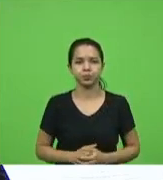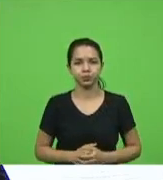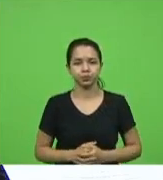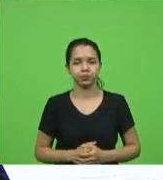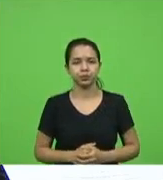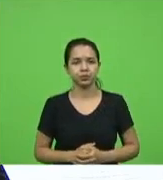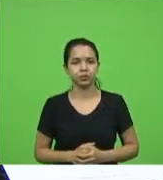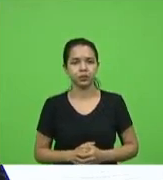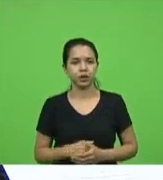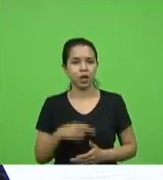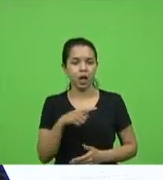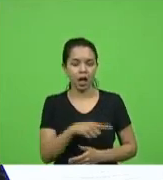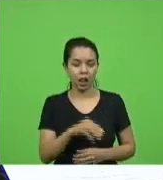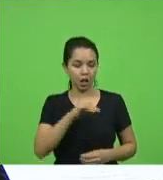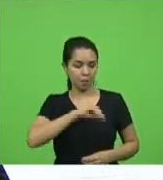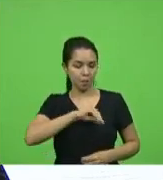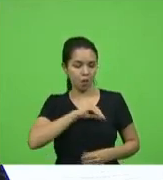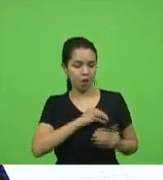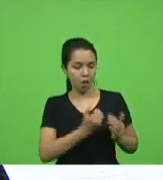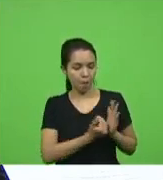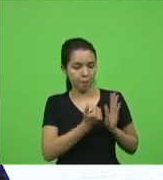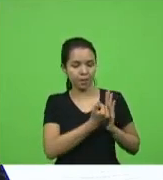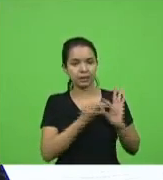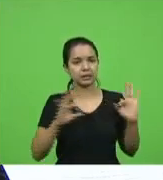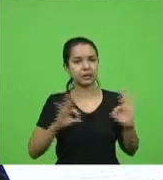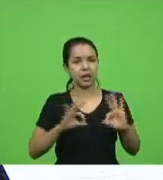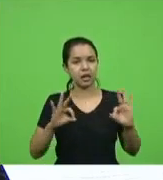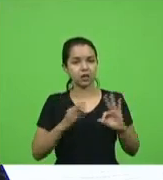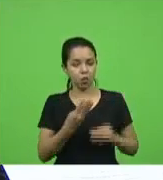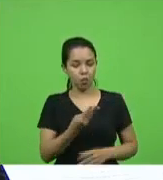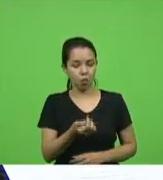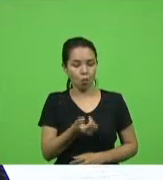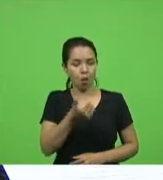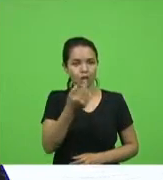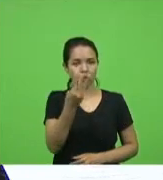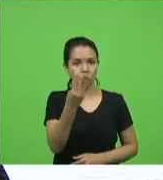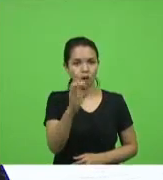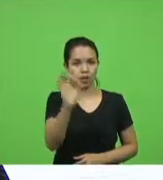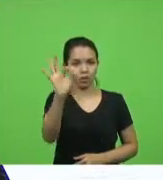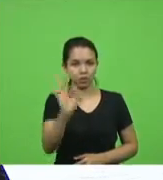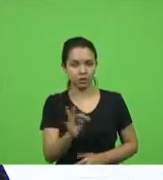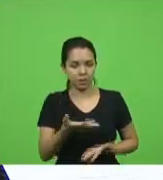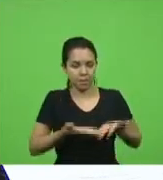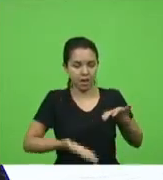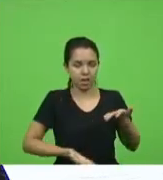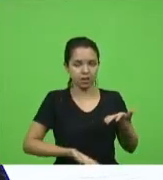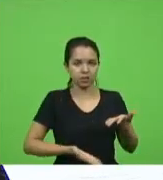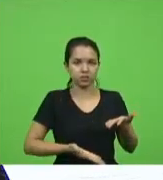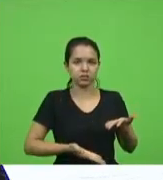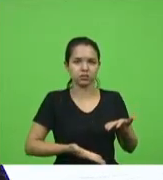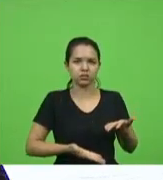uma compensação financeira quase 40% de perda salarial quem é aguenta isso